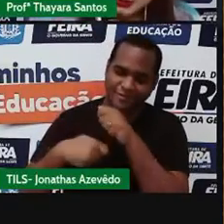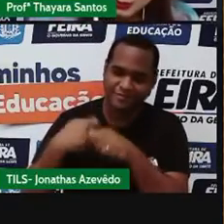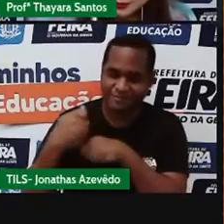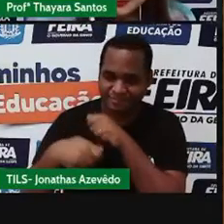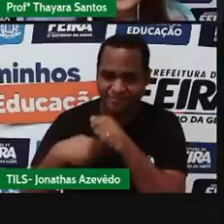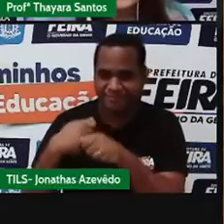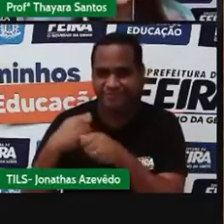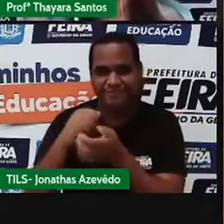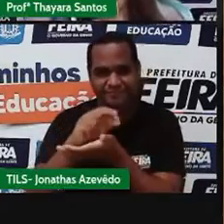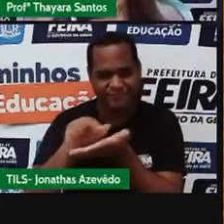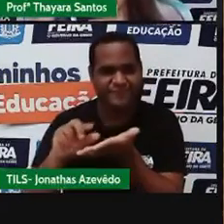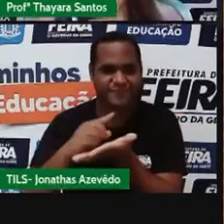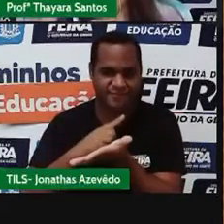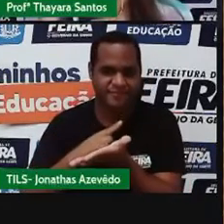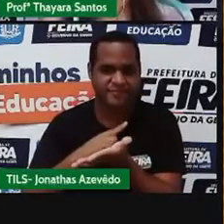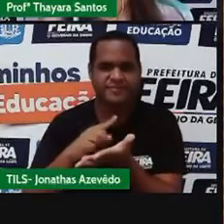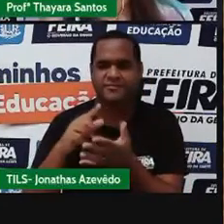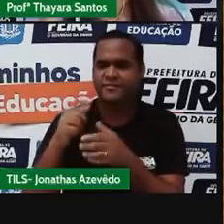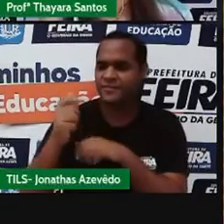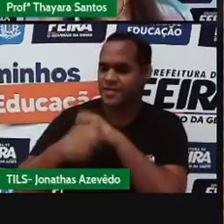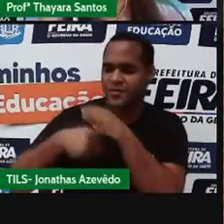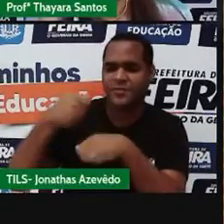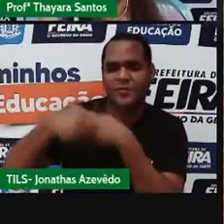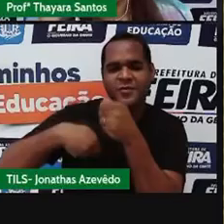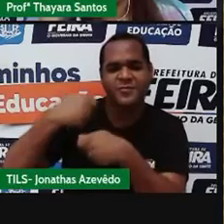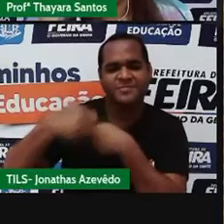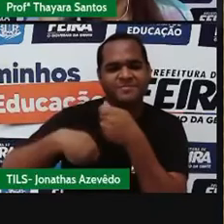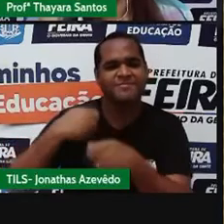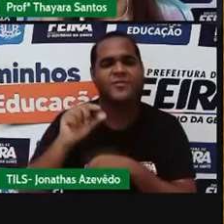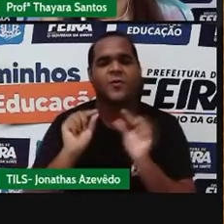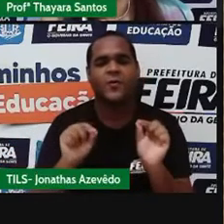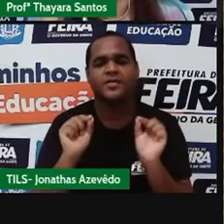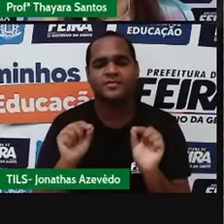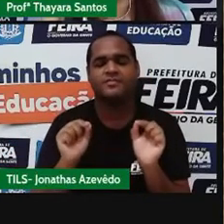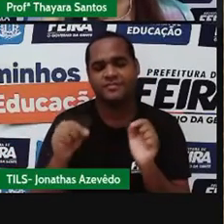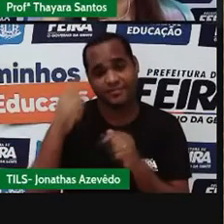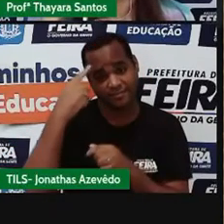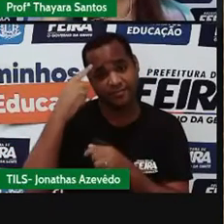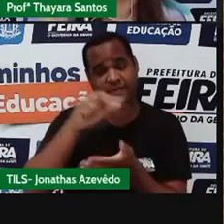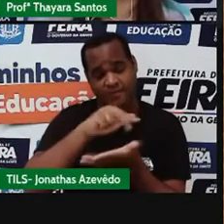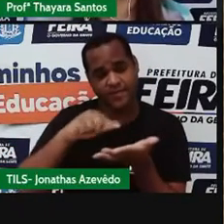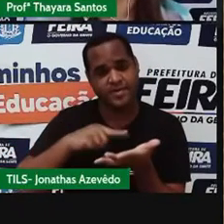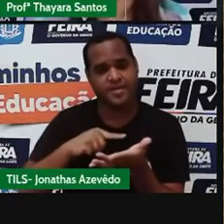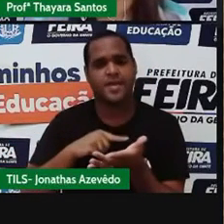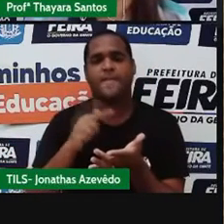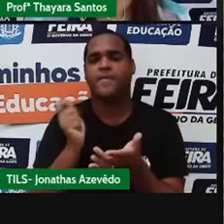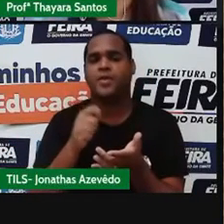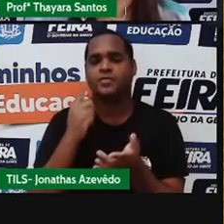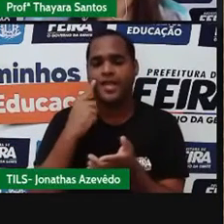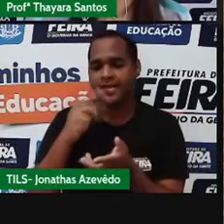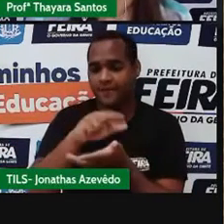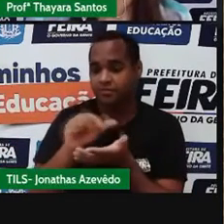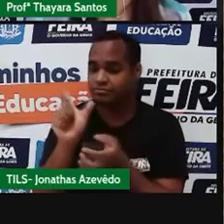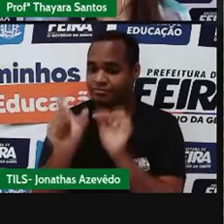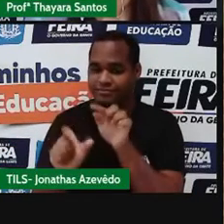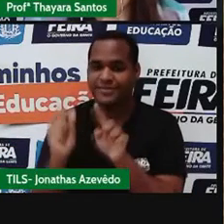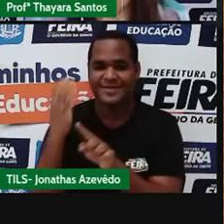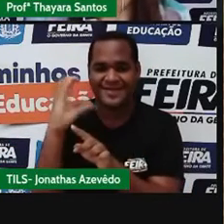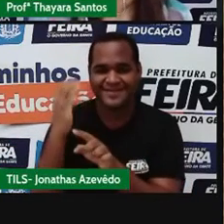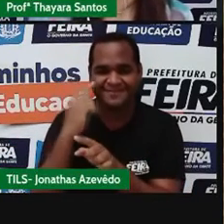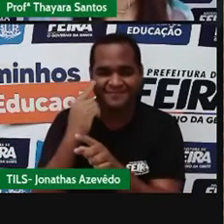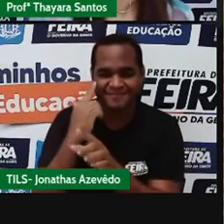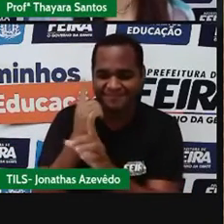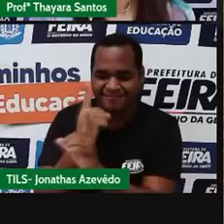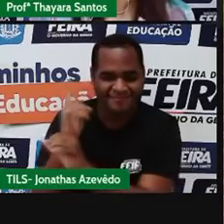atômicos. E o que são esses modelos atômicos? São, na verdade, modelos criados pelos cientistas para conseguir